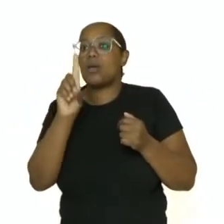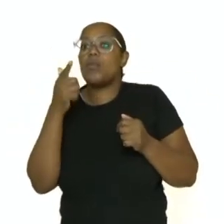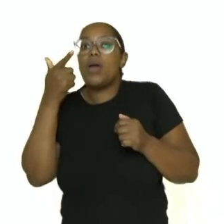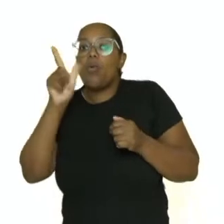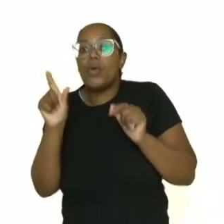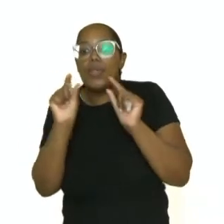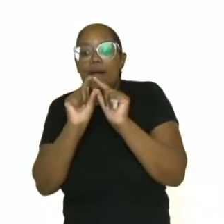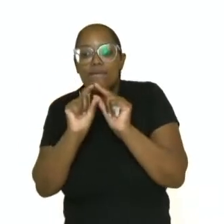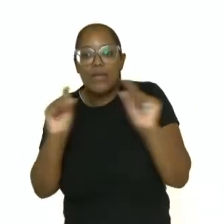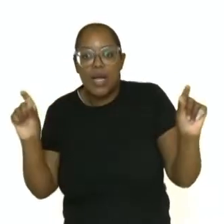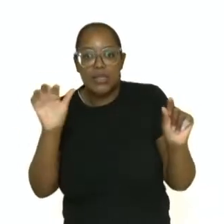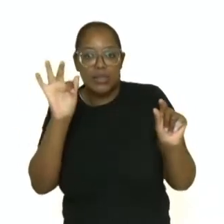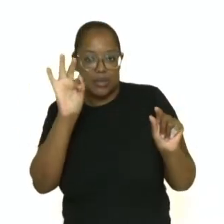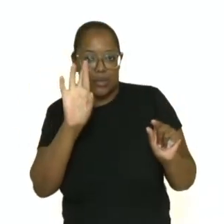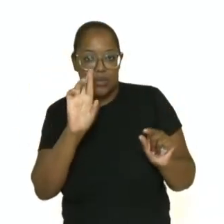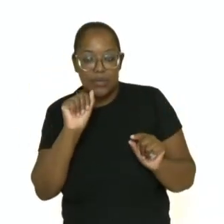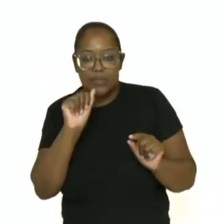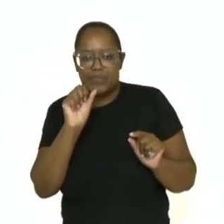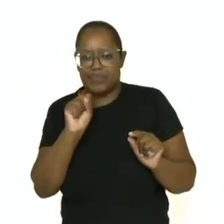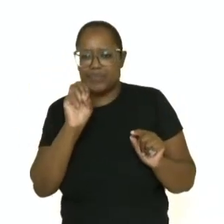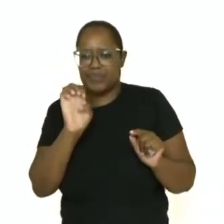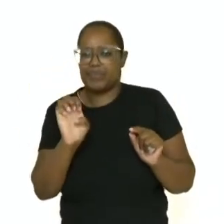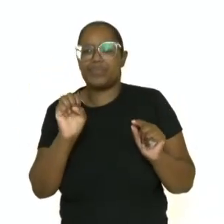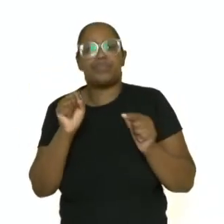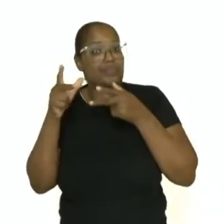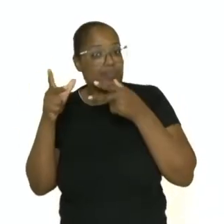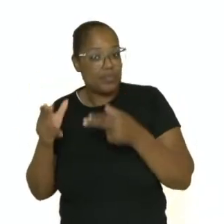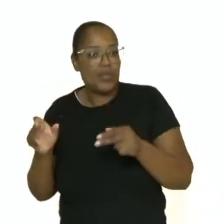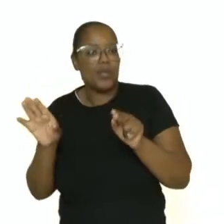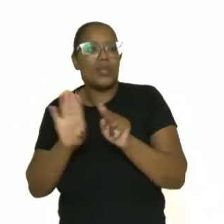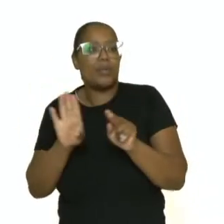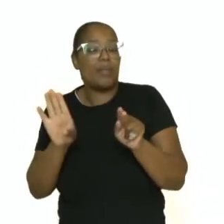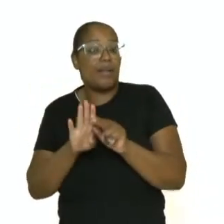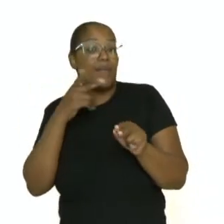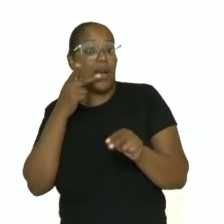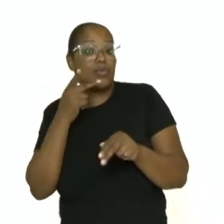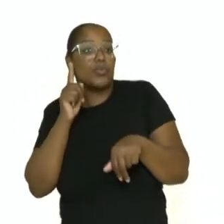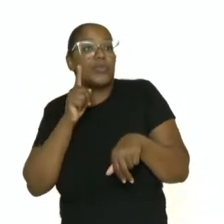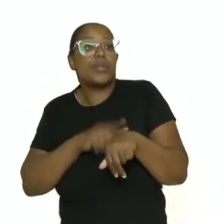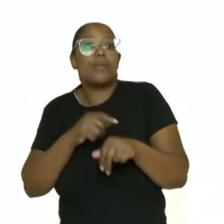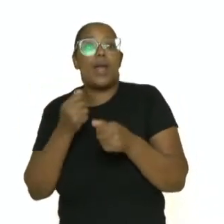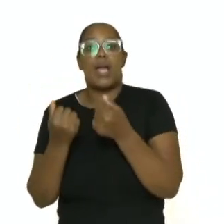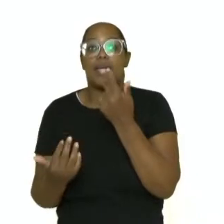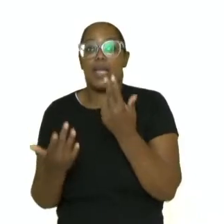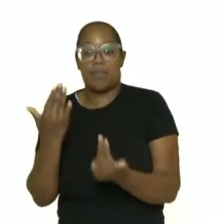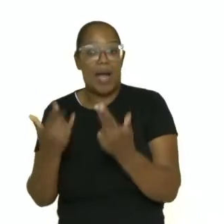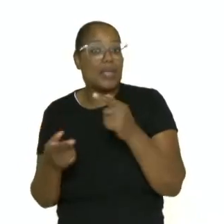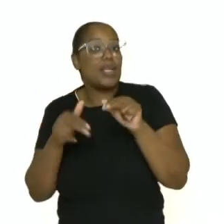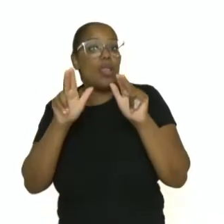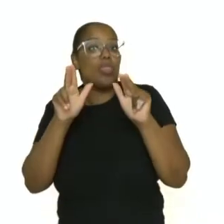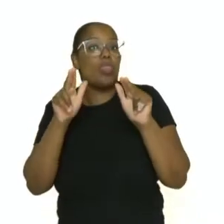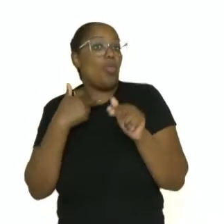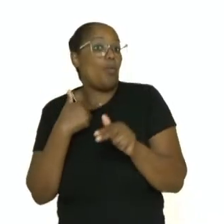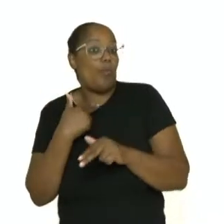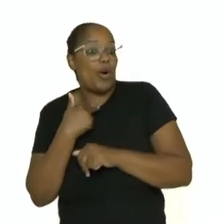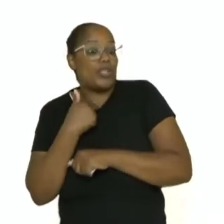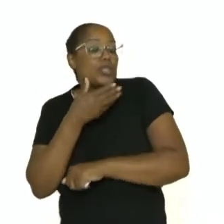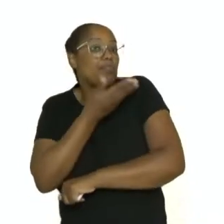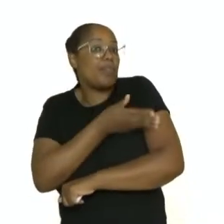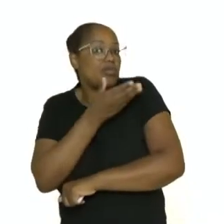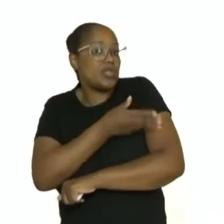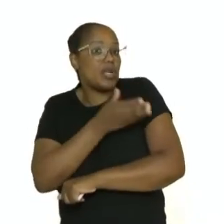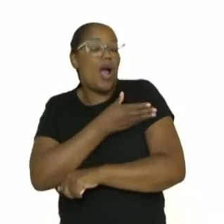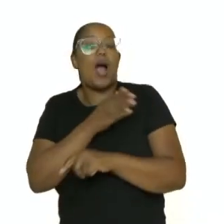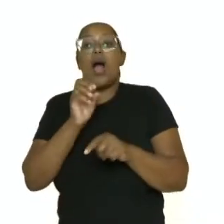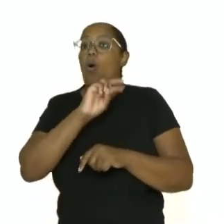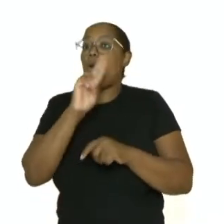né? Na verdade, é o mesmo, de cima, só que falando sobre período. Queimadas não pratique, né? Aqui nós